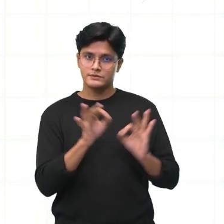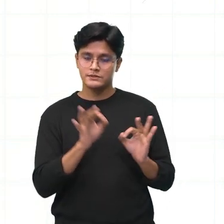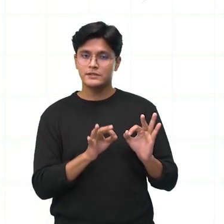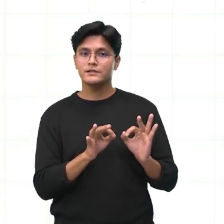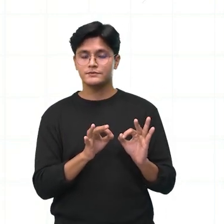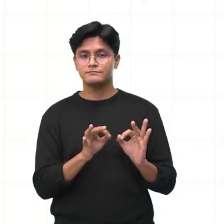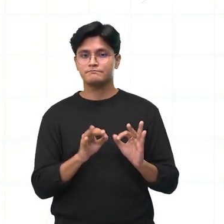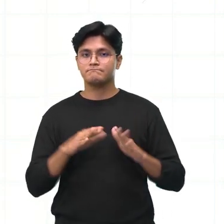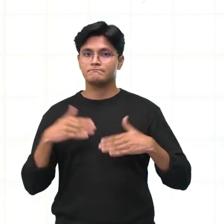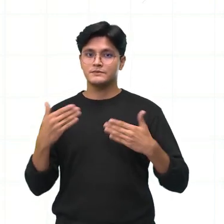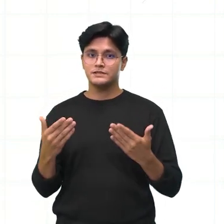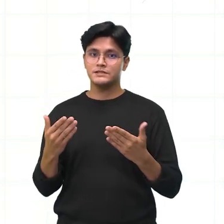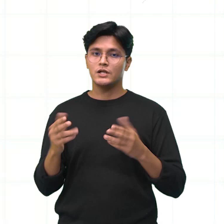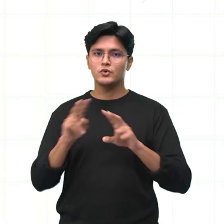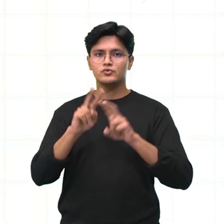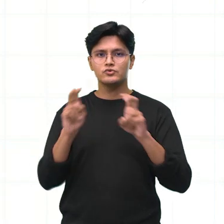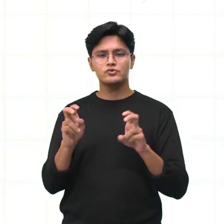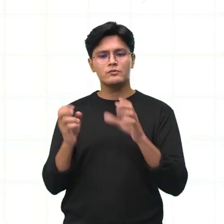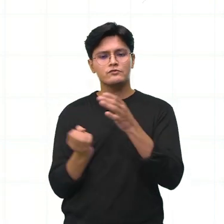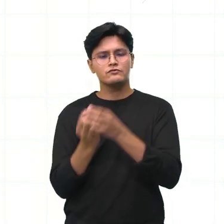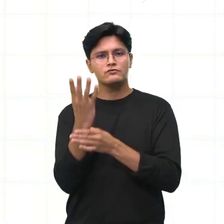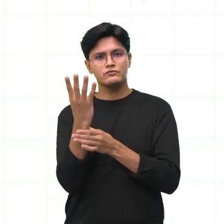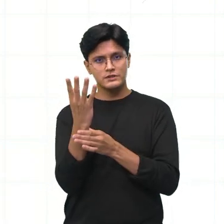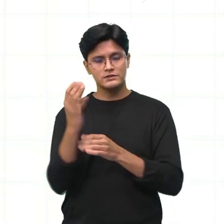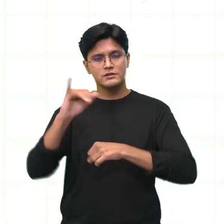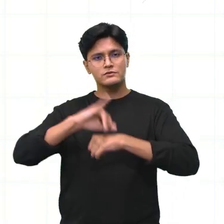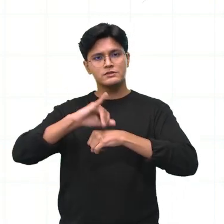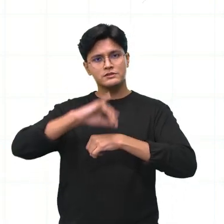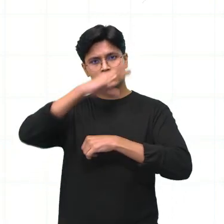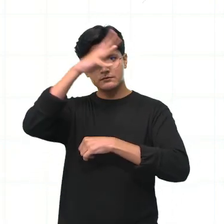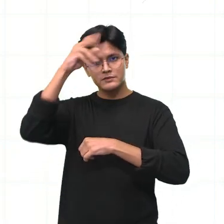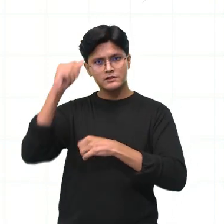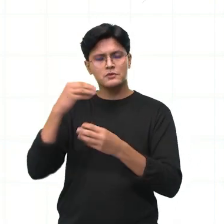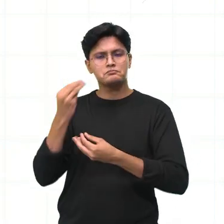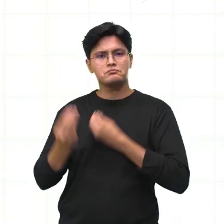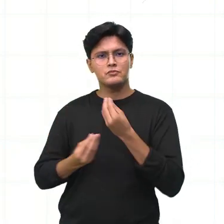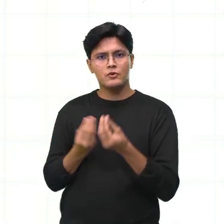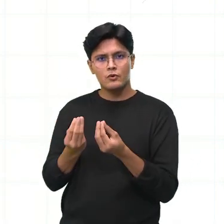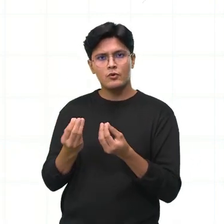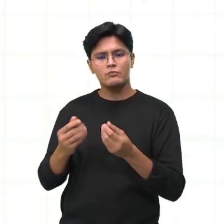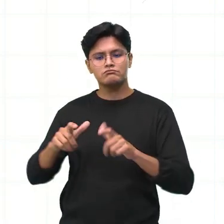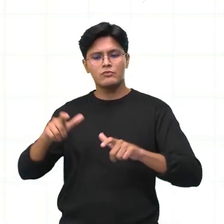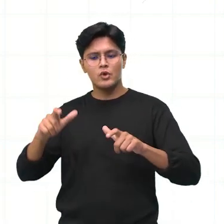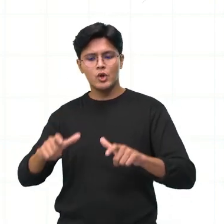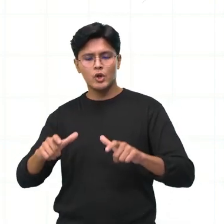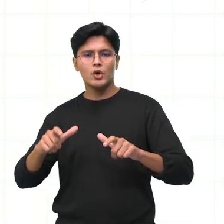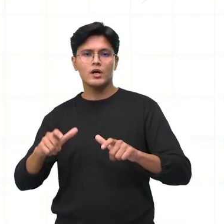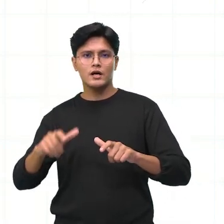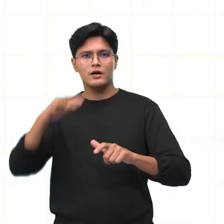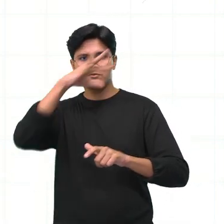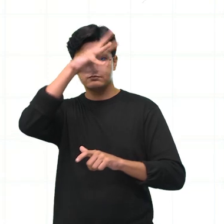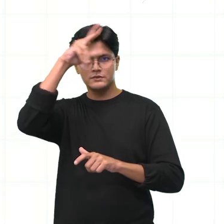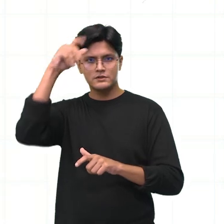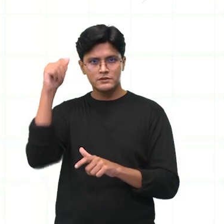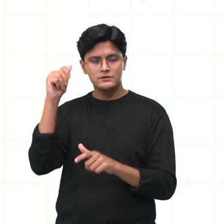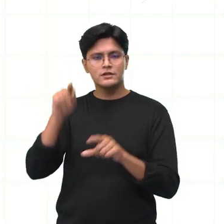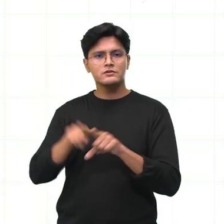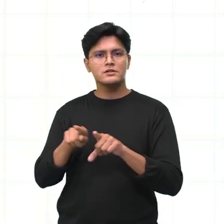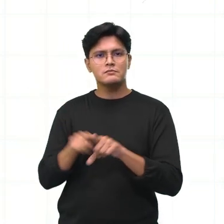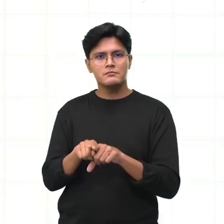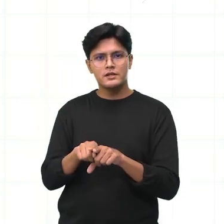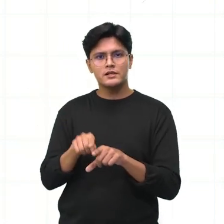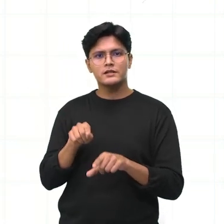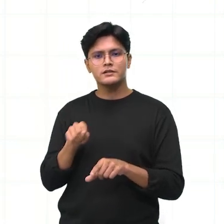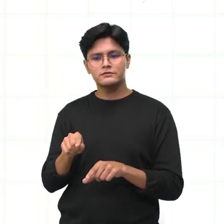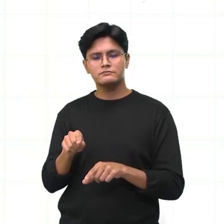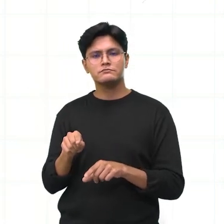Então, falando da fundação, né, como foi que a cidade de Manaus foi fundada, onde que a cidade de Manaus está localizada, por que,